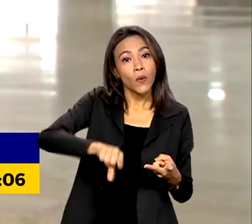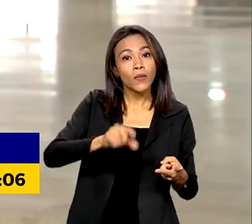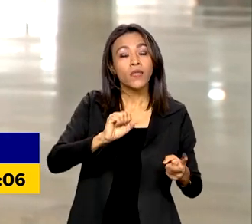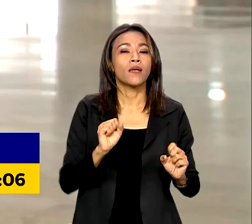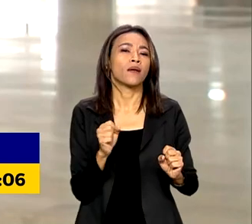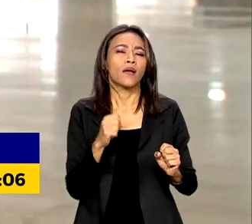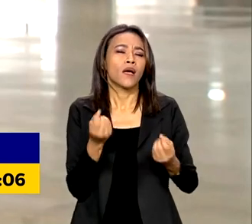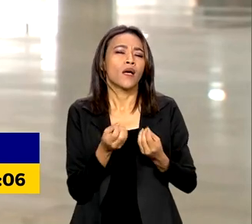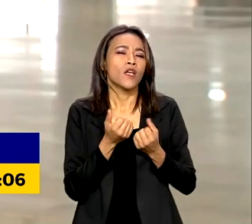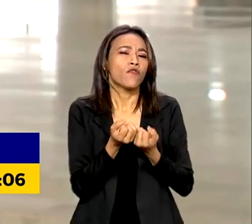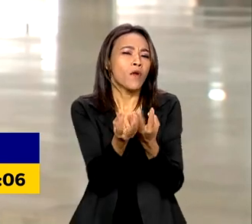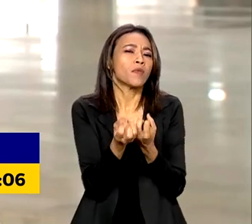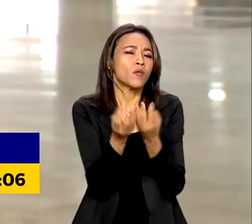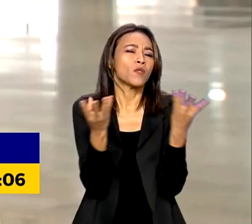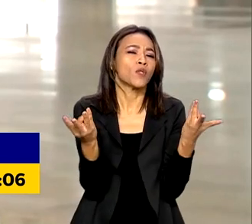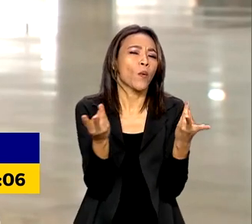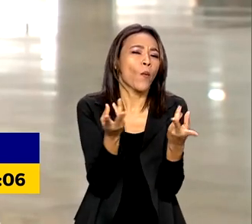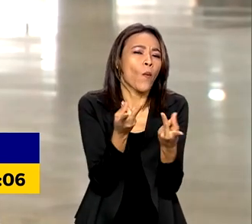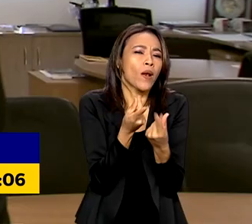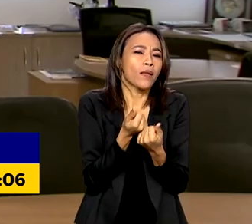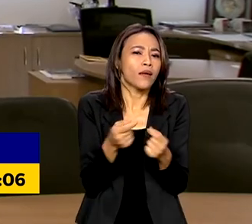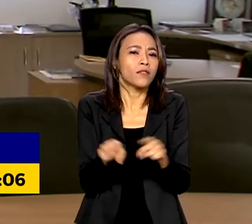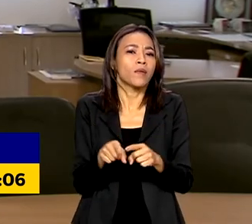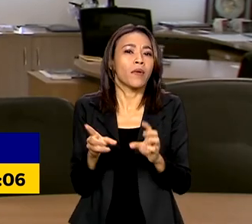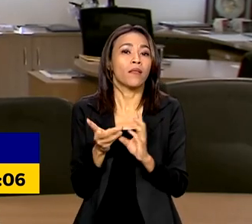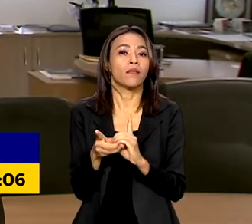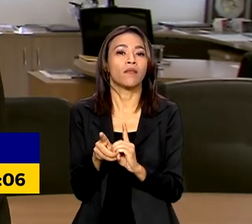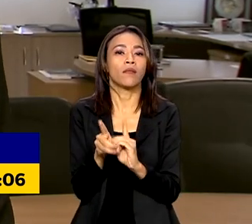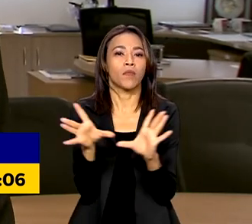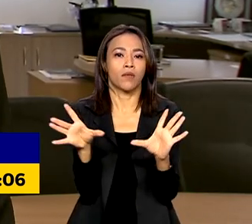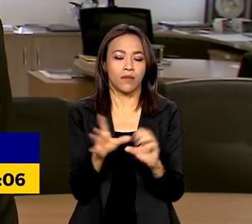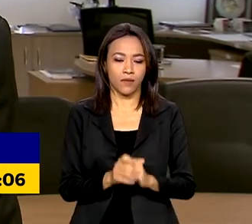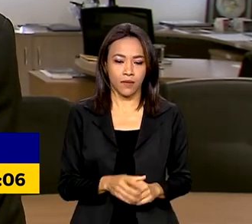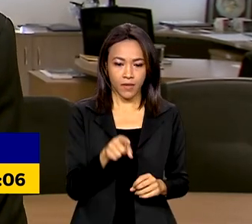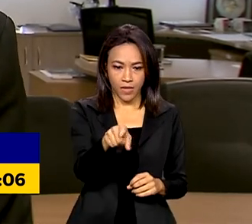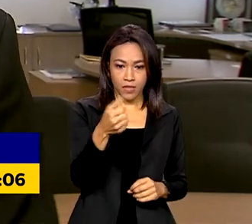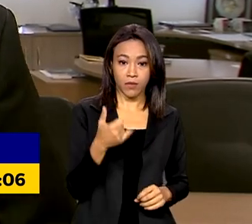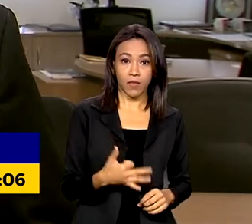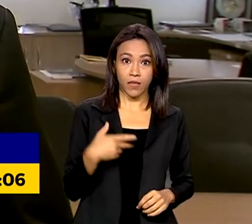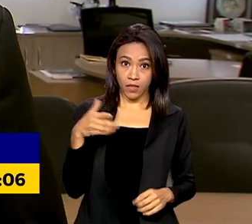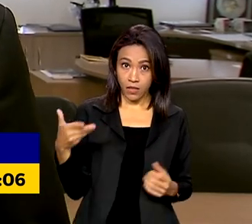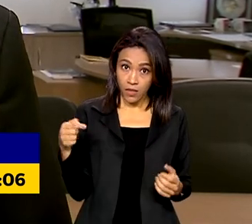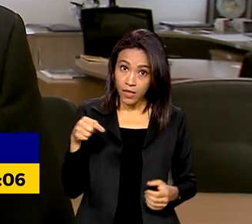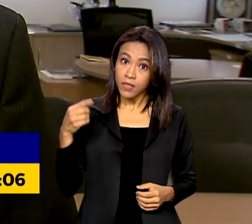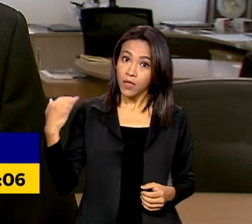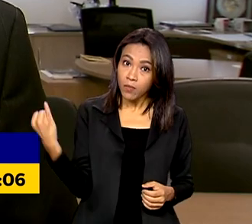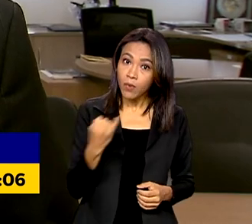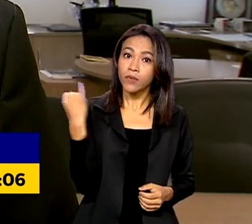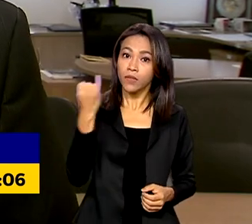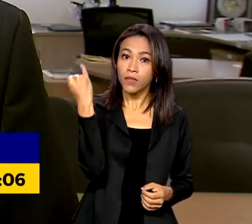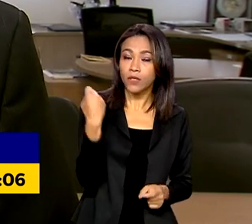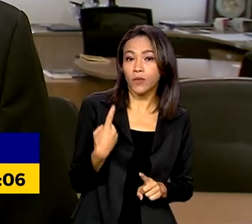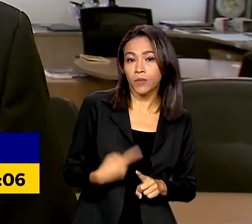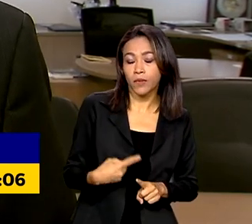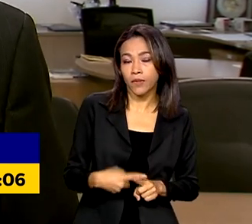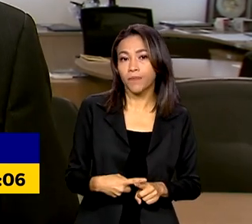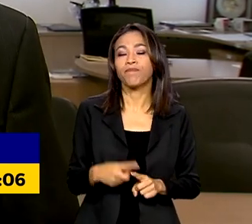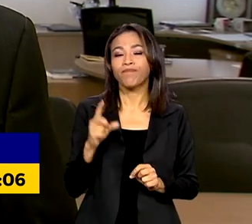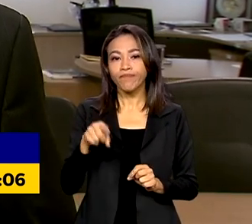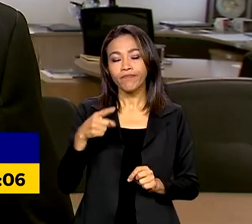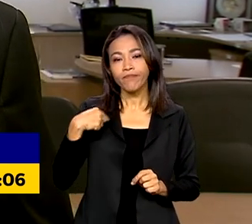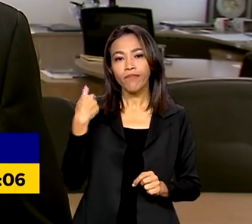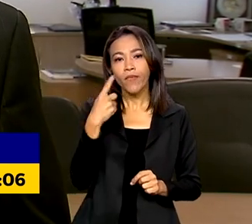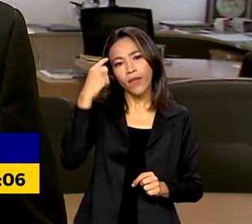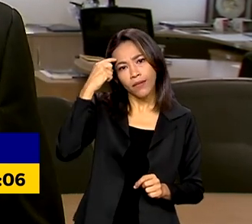da informação de qualidade e da democracia. Isso para nós é muito importante porque está dentro dessa nossa ideia